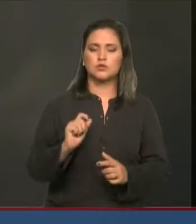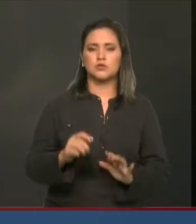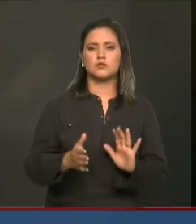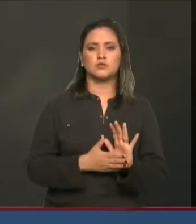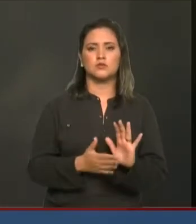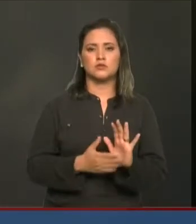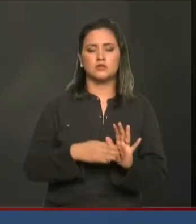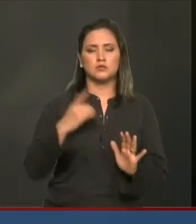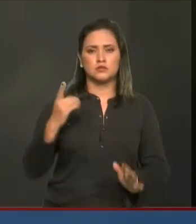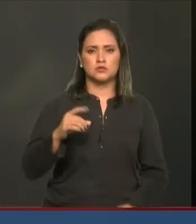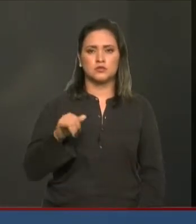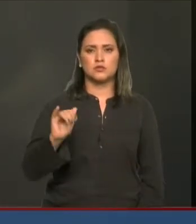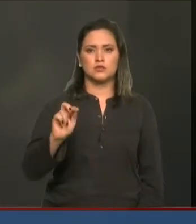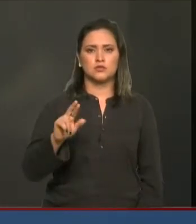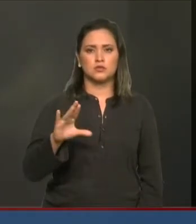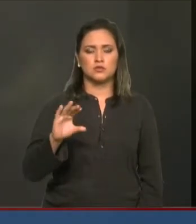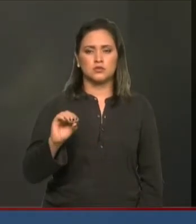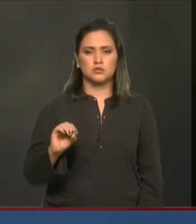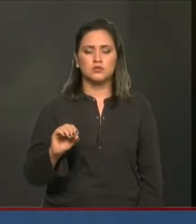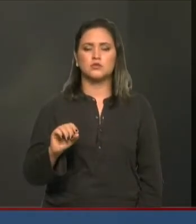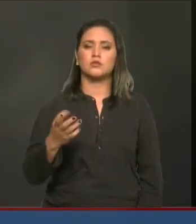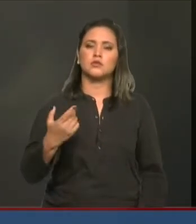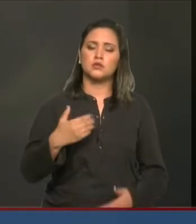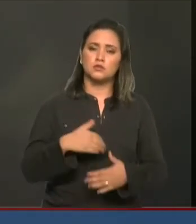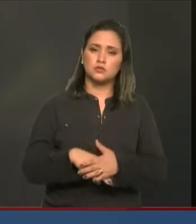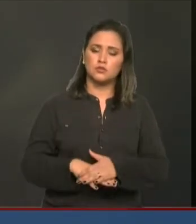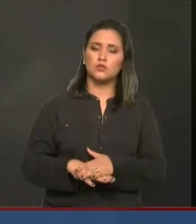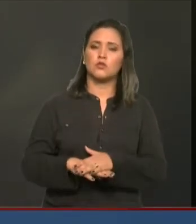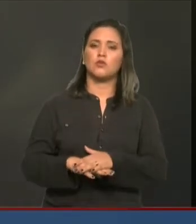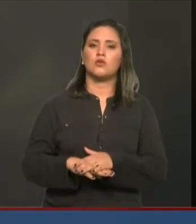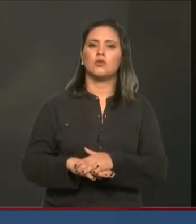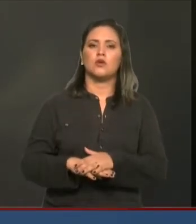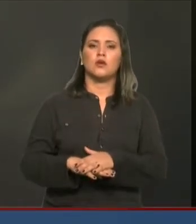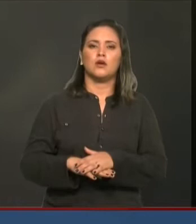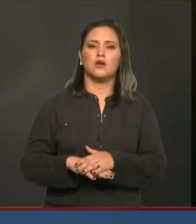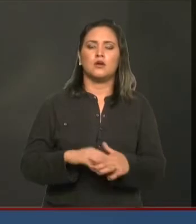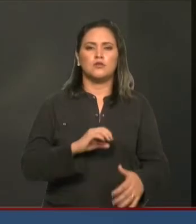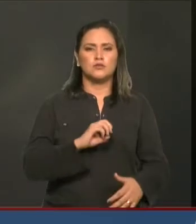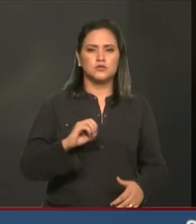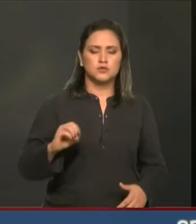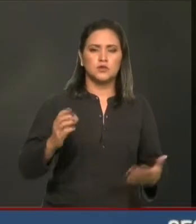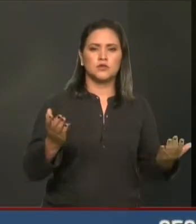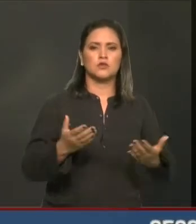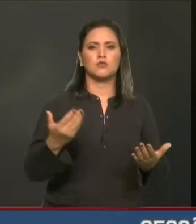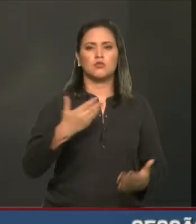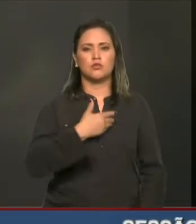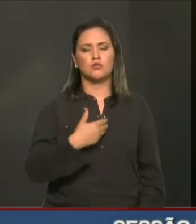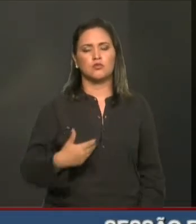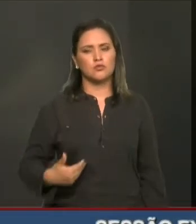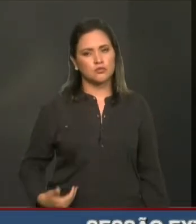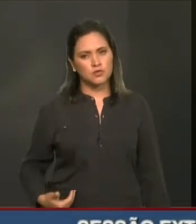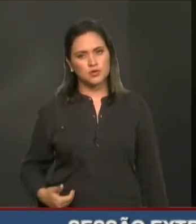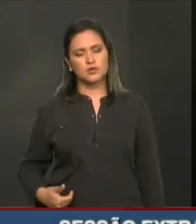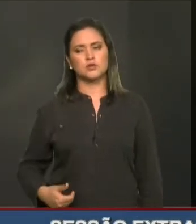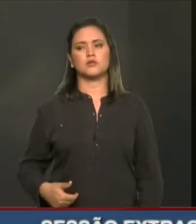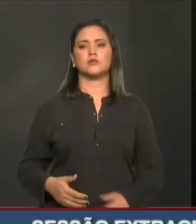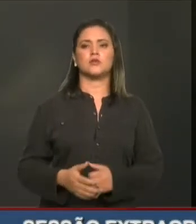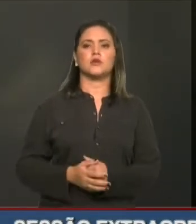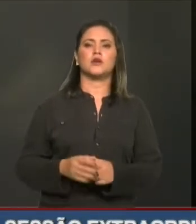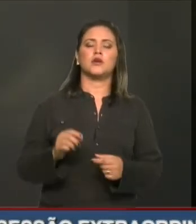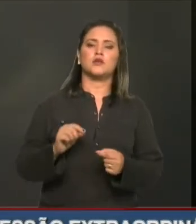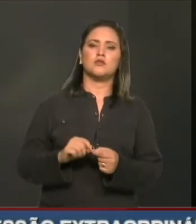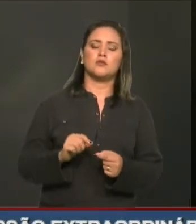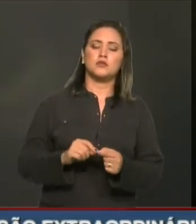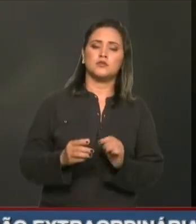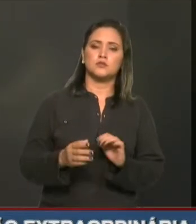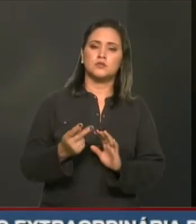deputado Iglesias e por ter vícios formais da iniciativa, o governo agora envia e exatamente reconhecendo